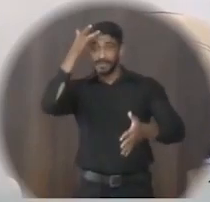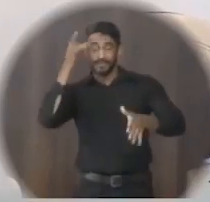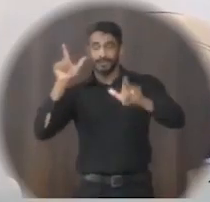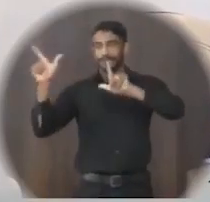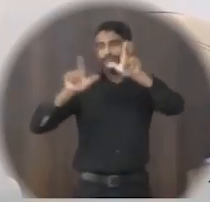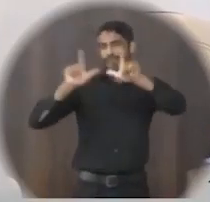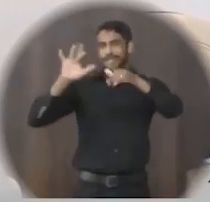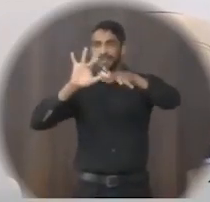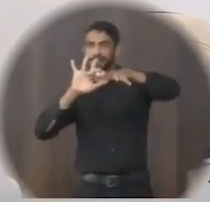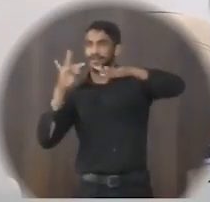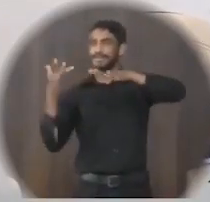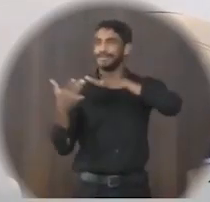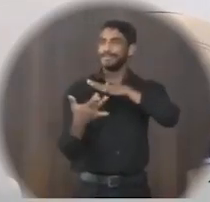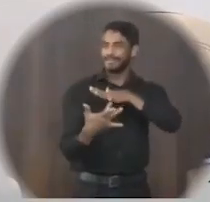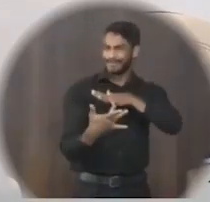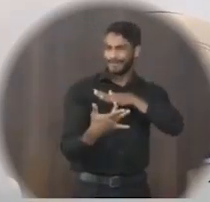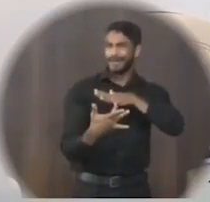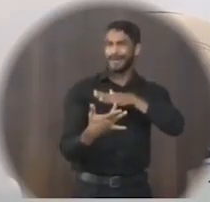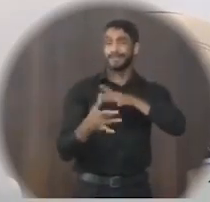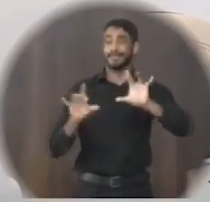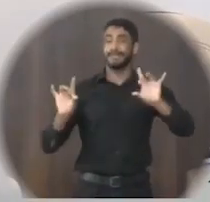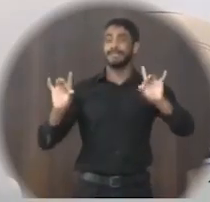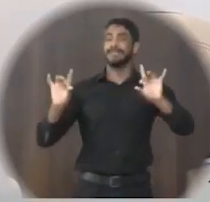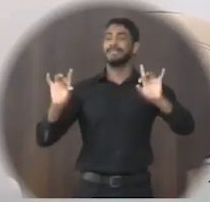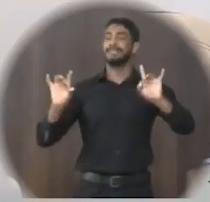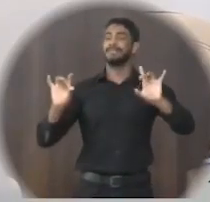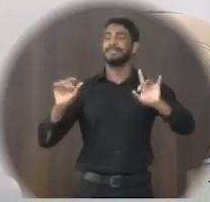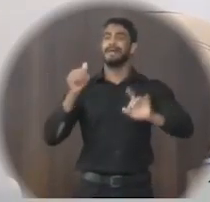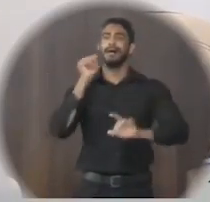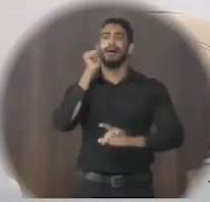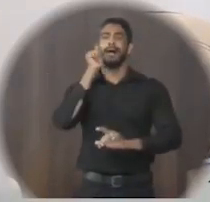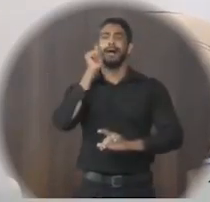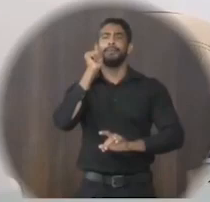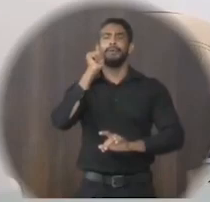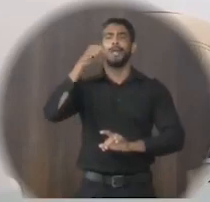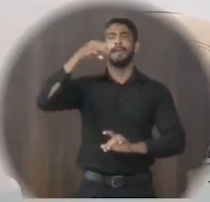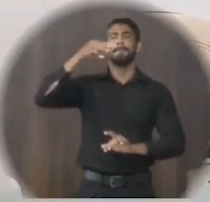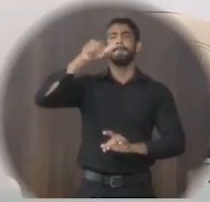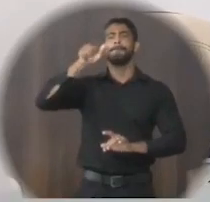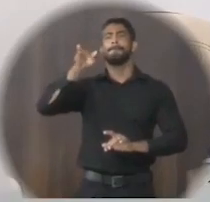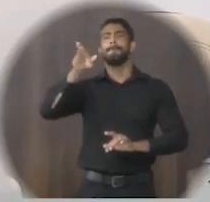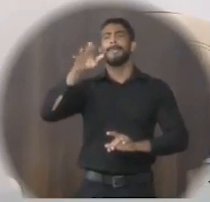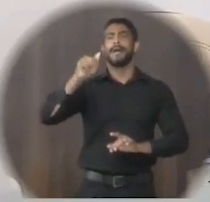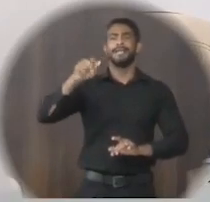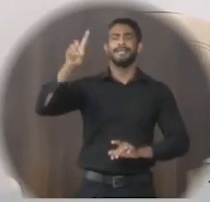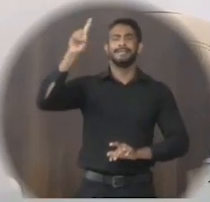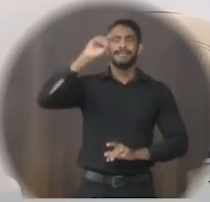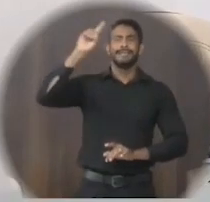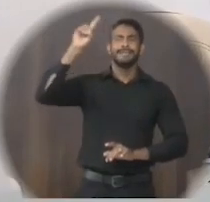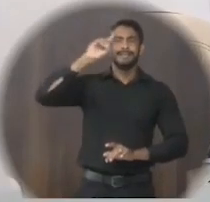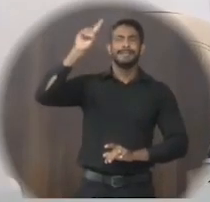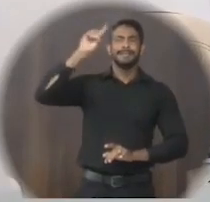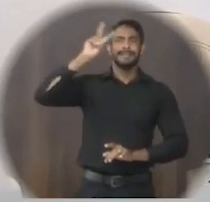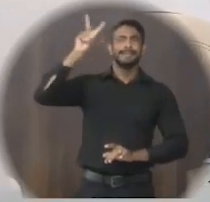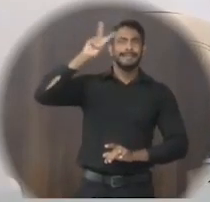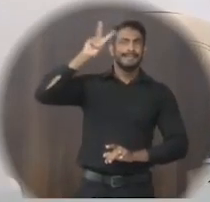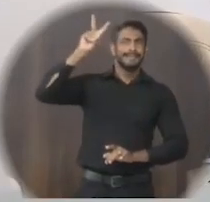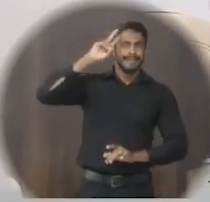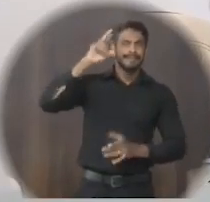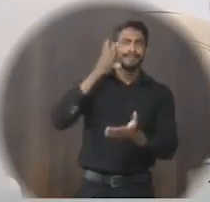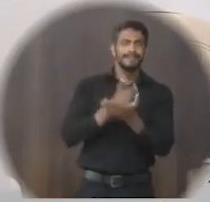pelas redes sociais, né? Em especial, a senhora Ana Maria, que nos assiste todas as segundas-feiras